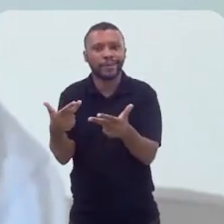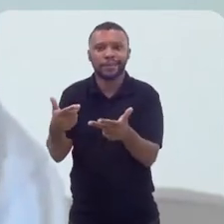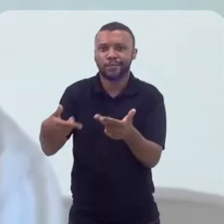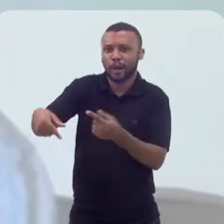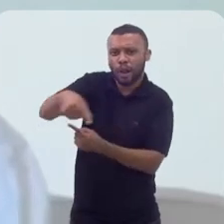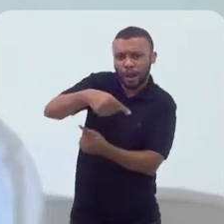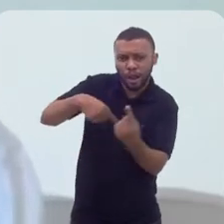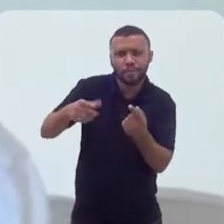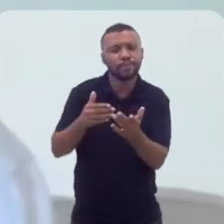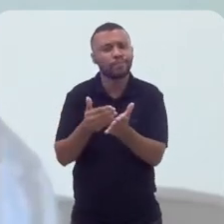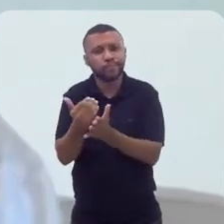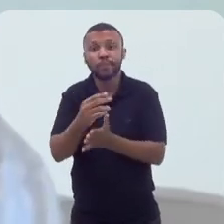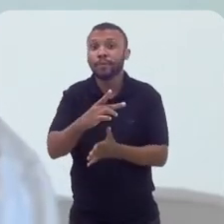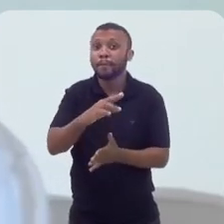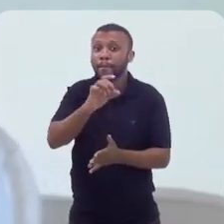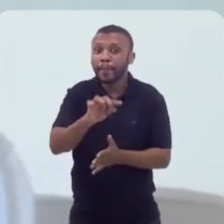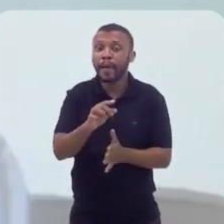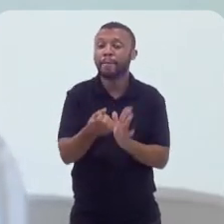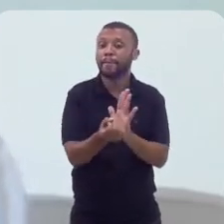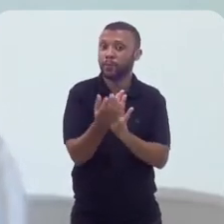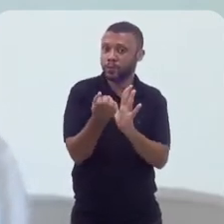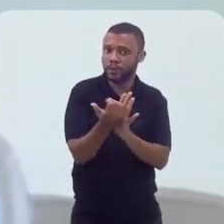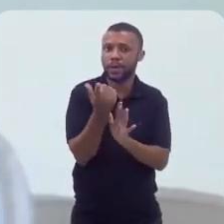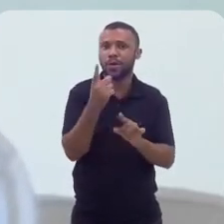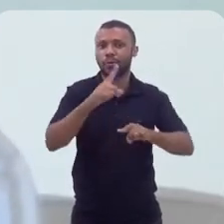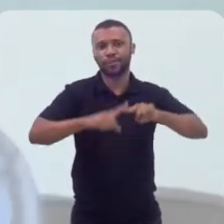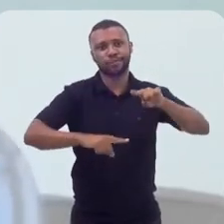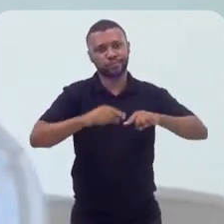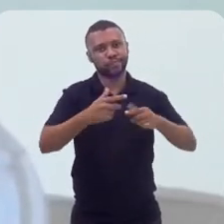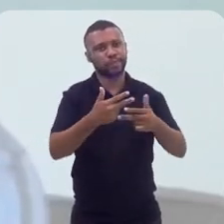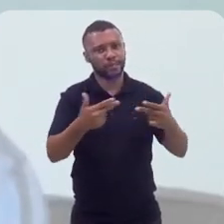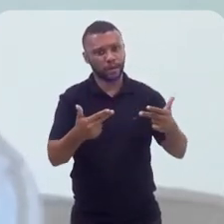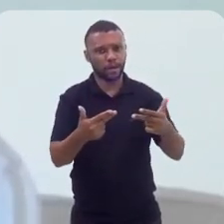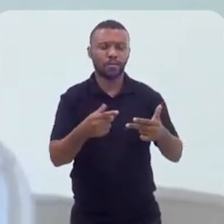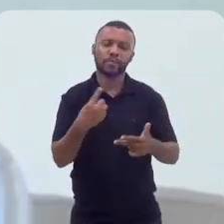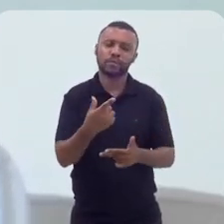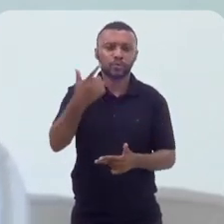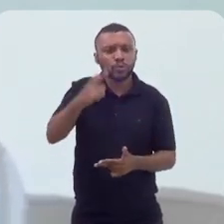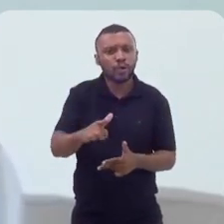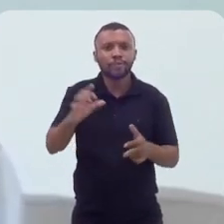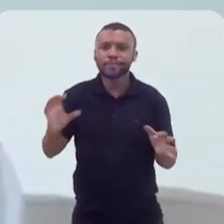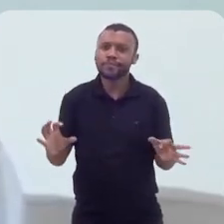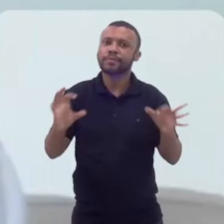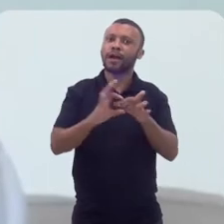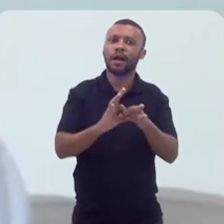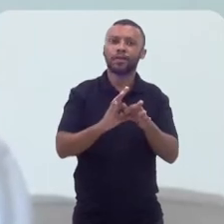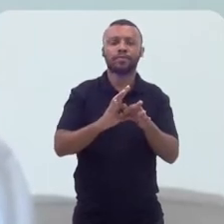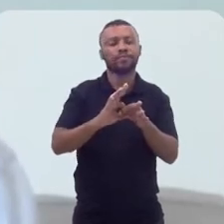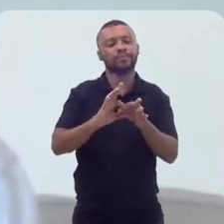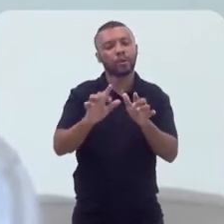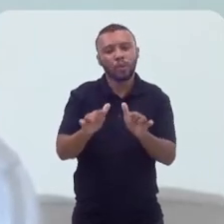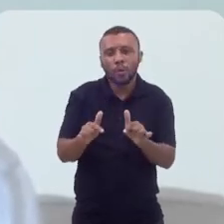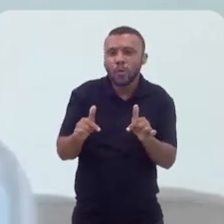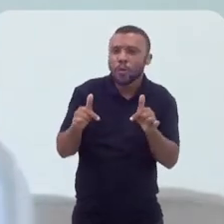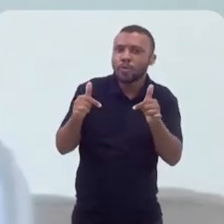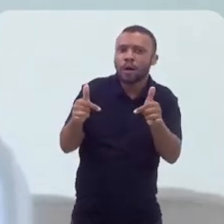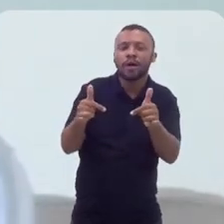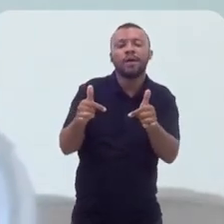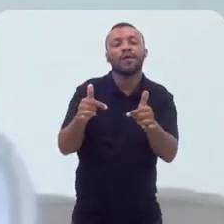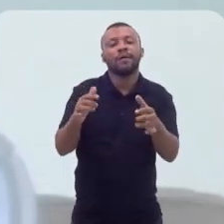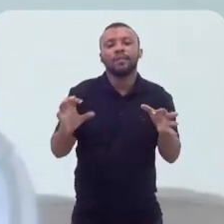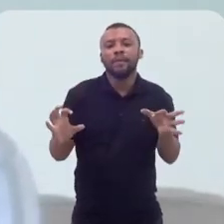processo de pré-produção, de preparação de matérias-primas, para poder, de novo, o elo de produção realizar